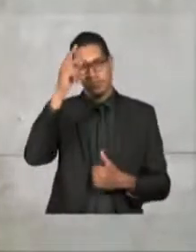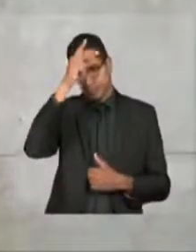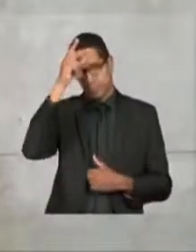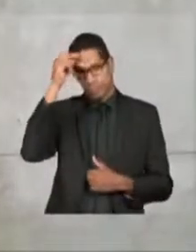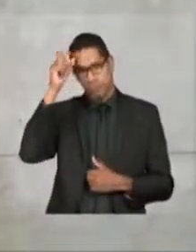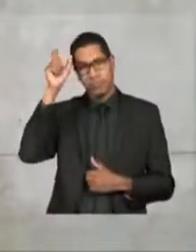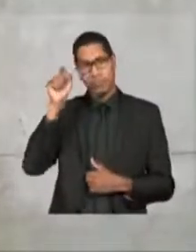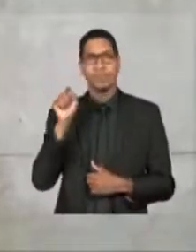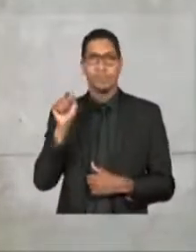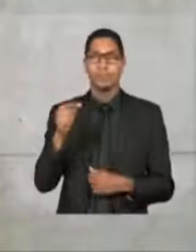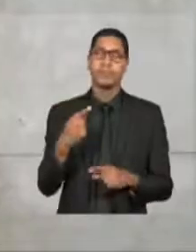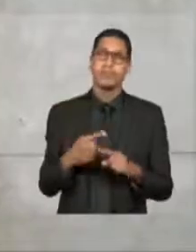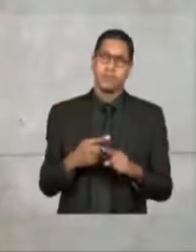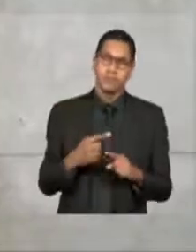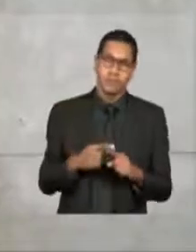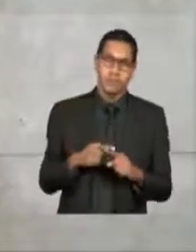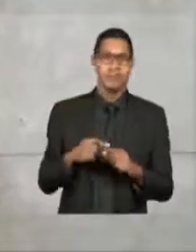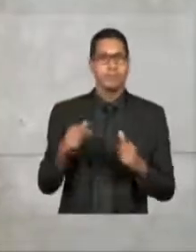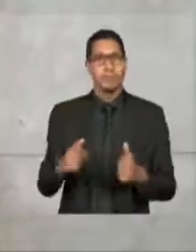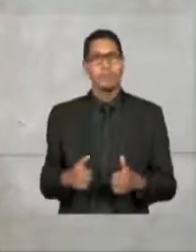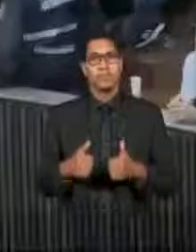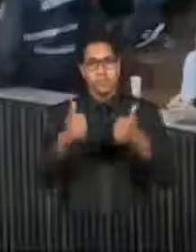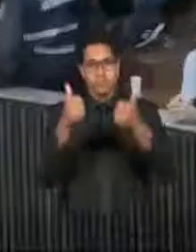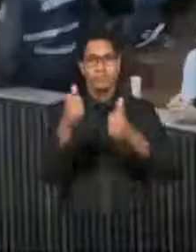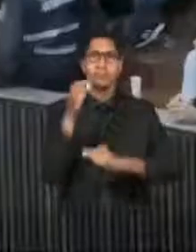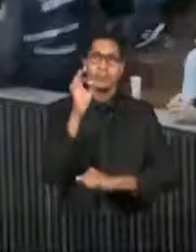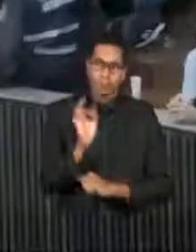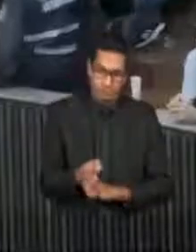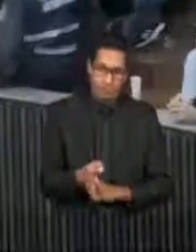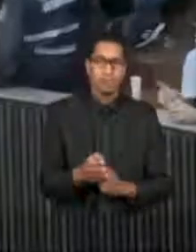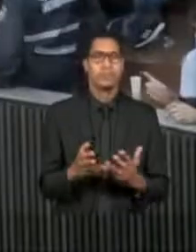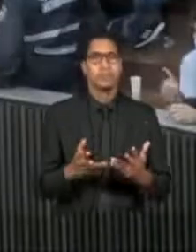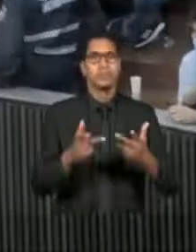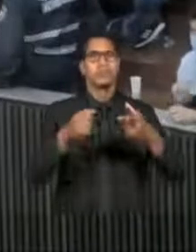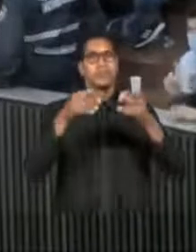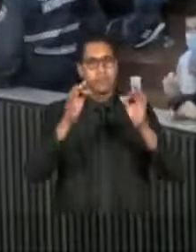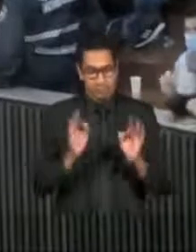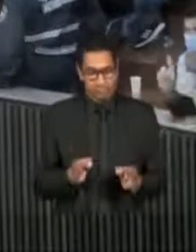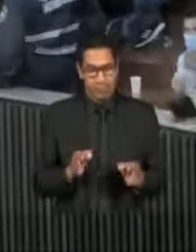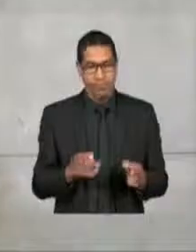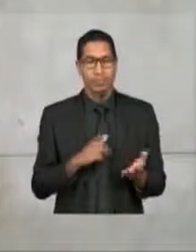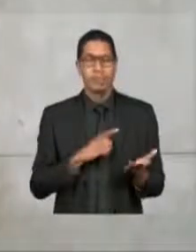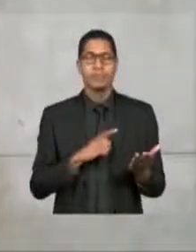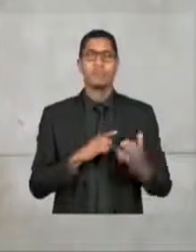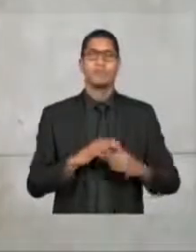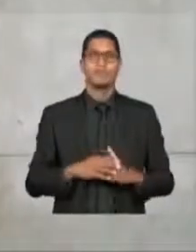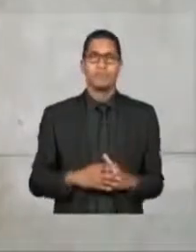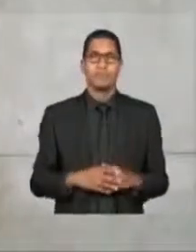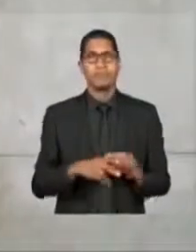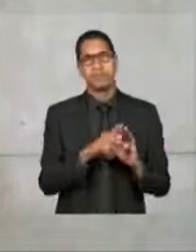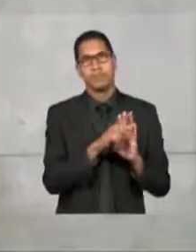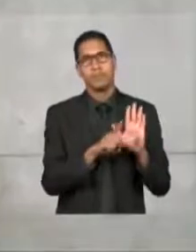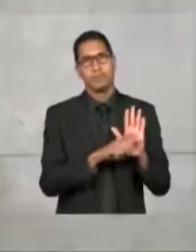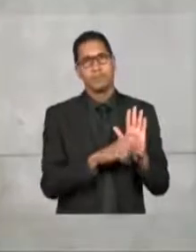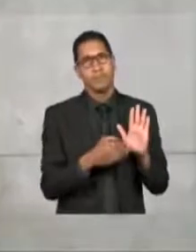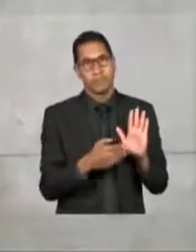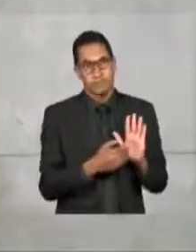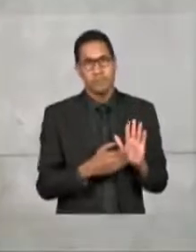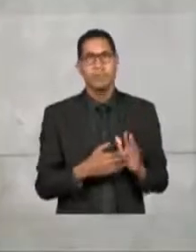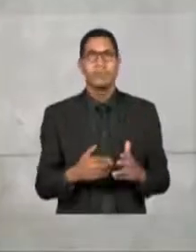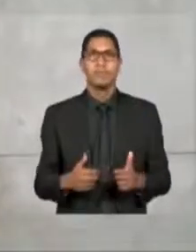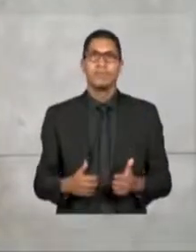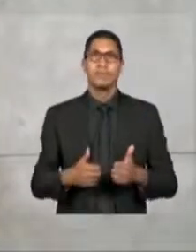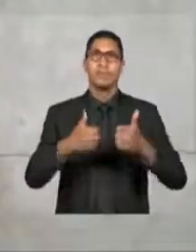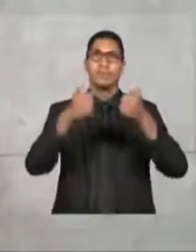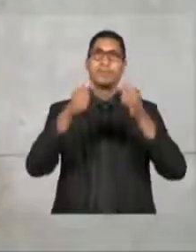prefeito, porque ele melhorou e muito, melhorou e muito o projeto. Melhorou